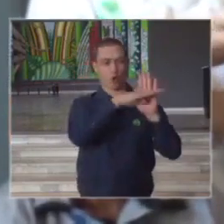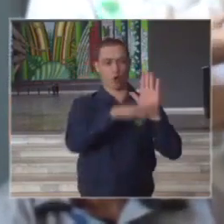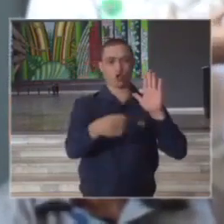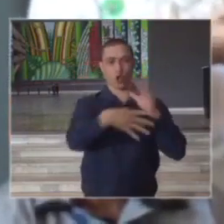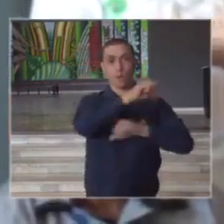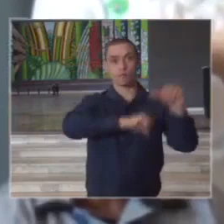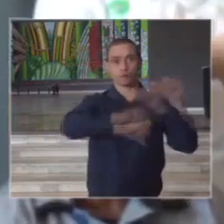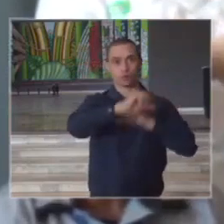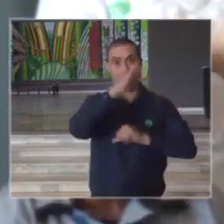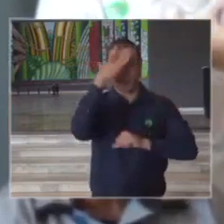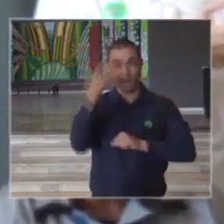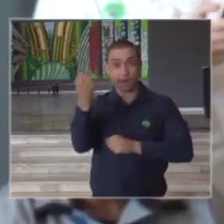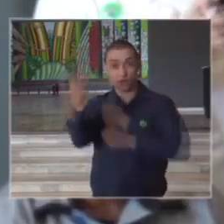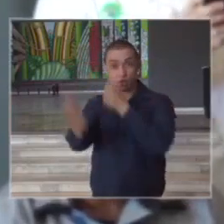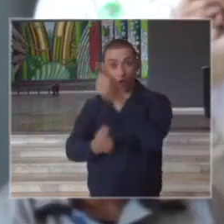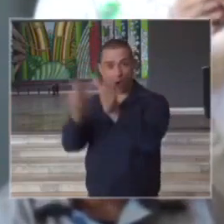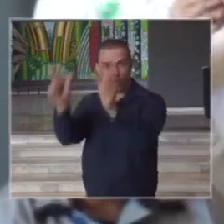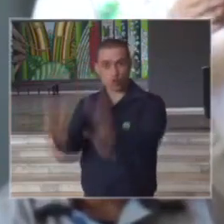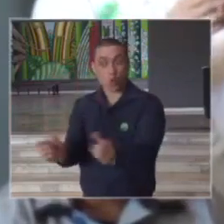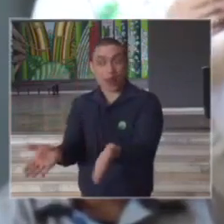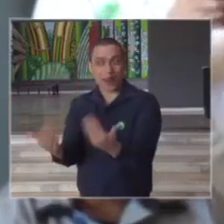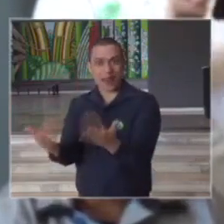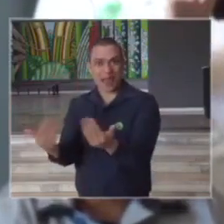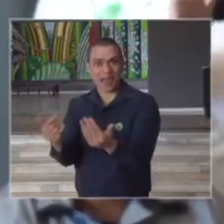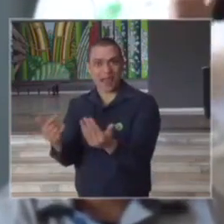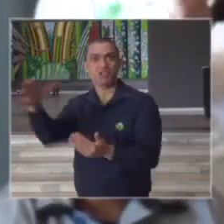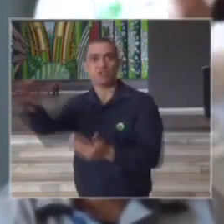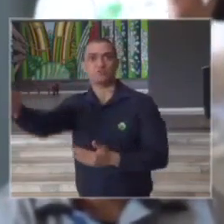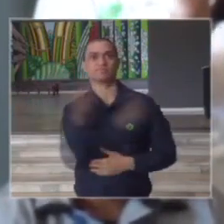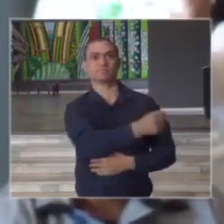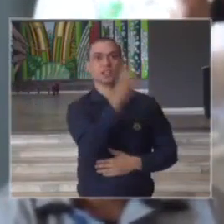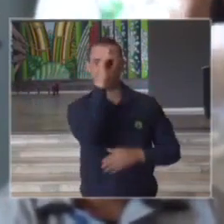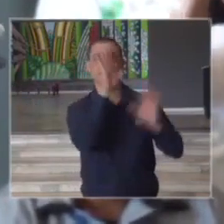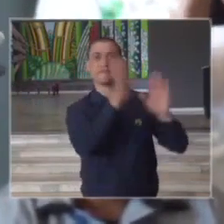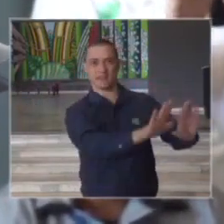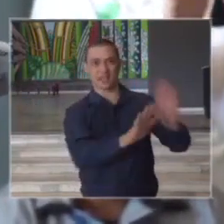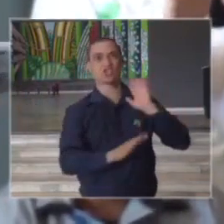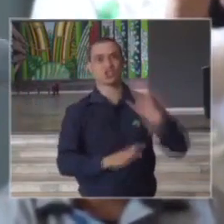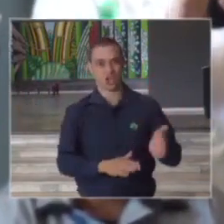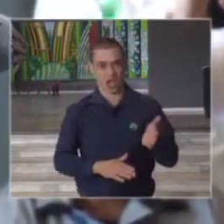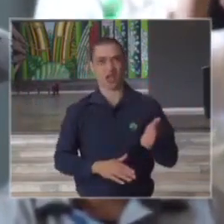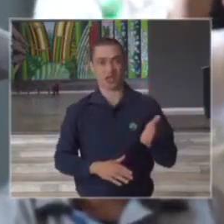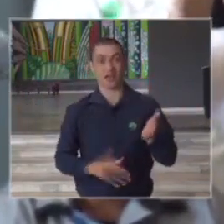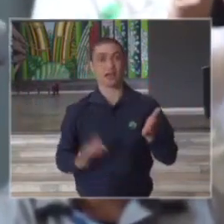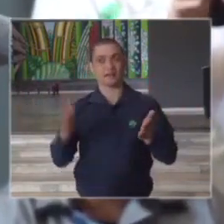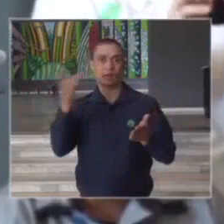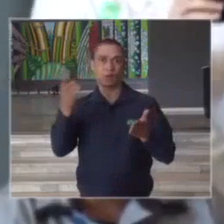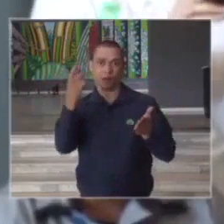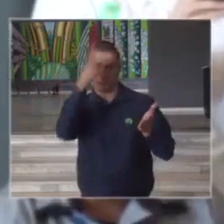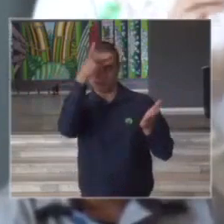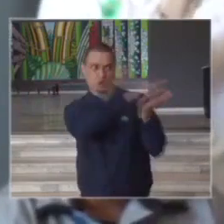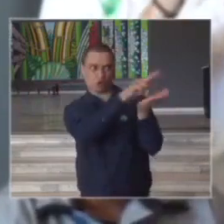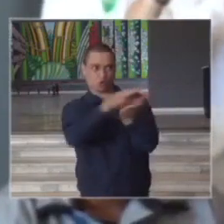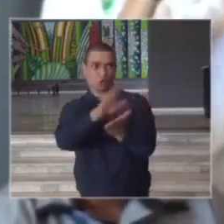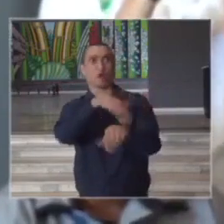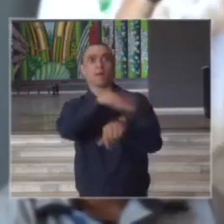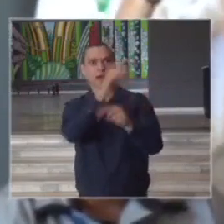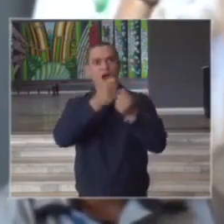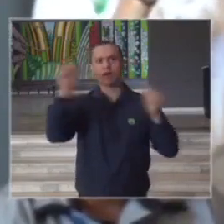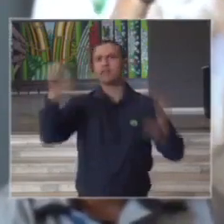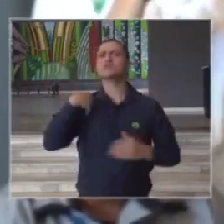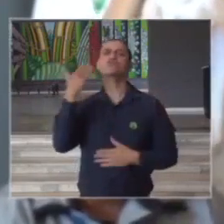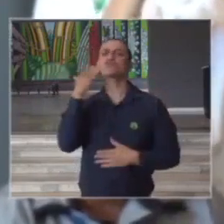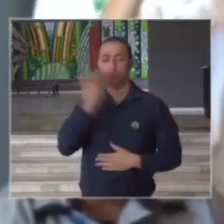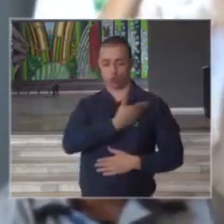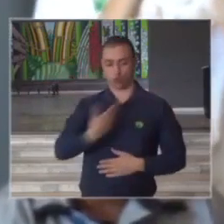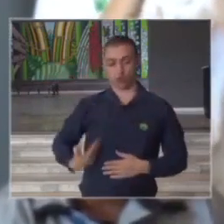pessoas mesmo com sintomas leves agora já são internadas e isso faz com que o número de internação obviamente seja mais alto queria entender se